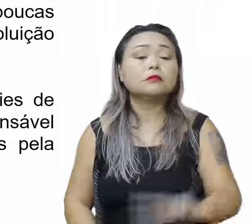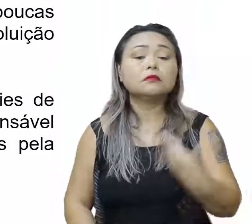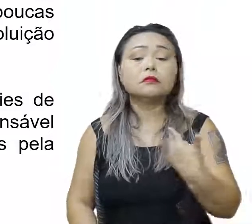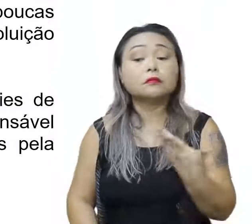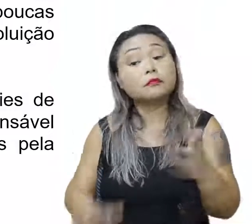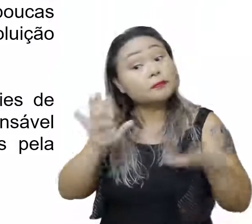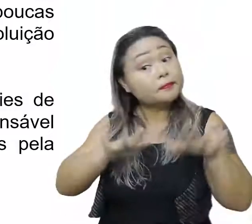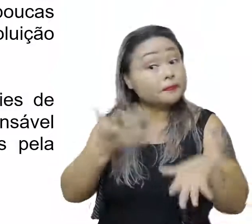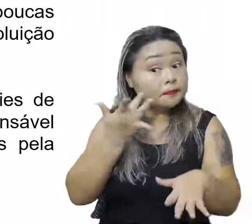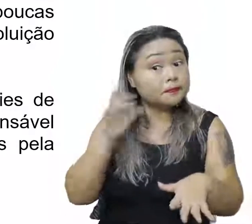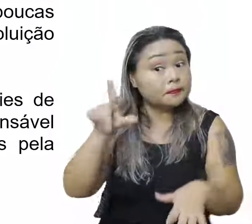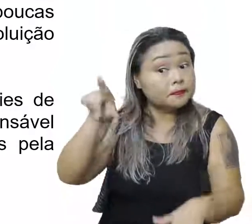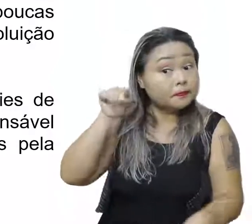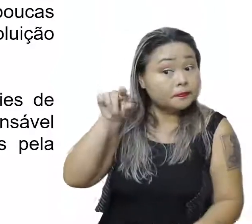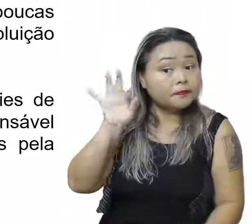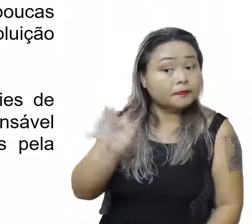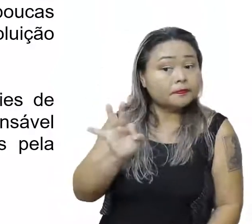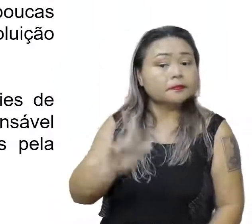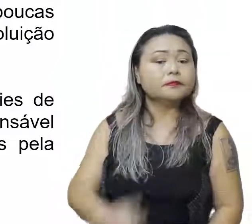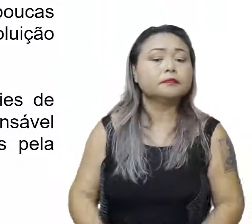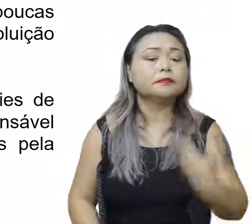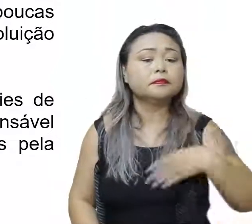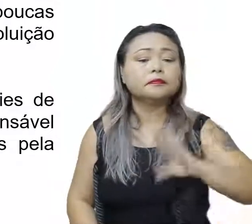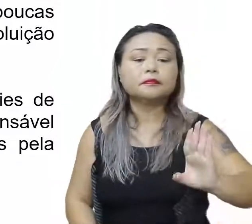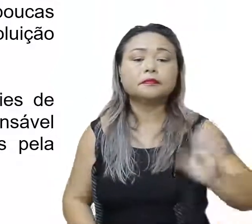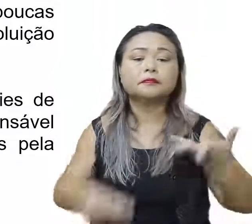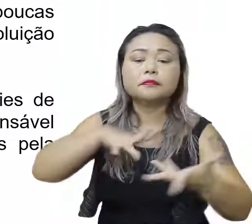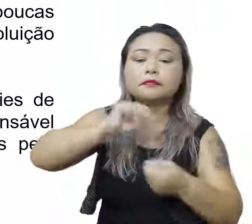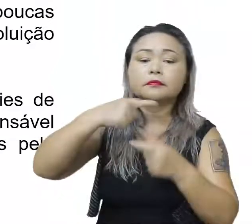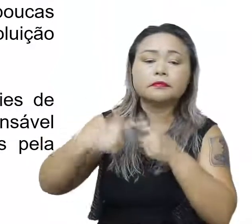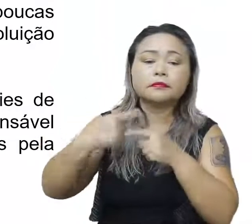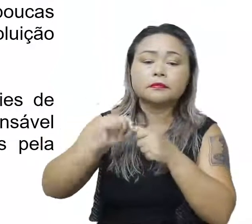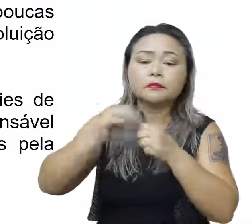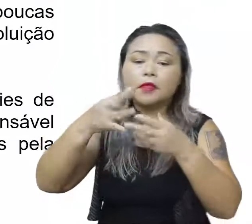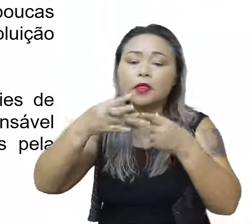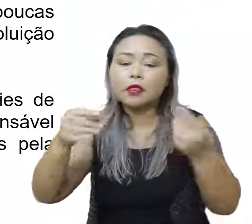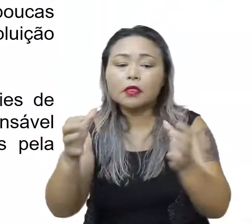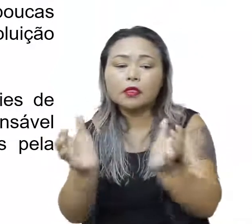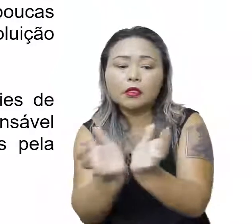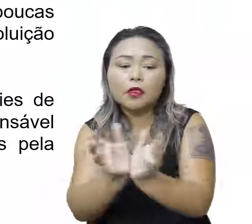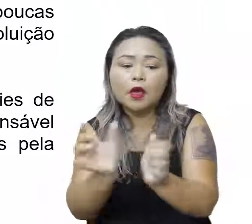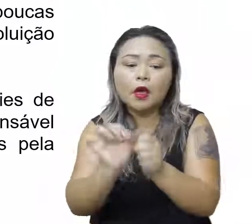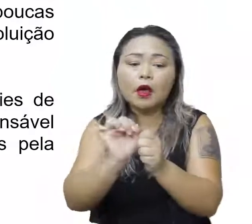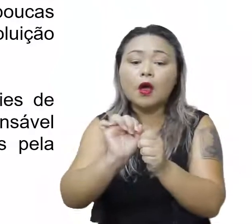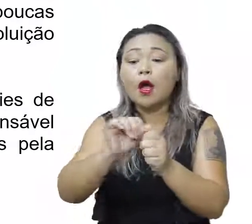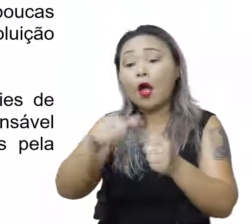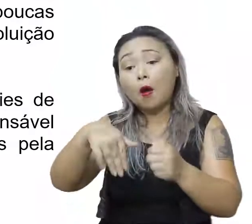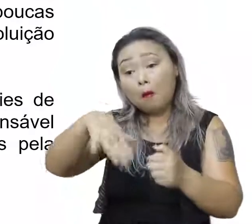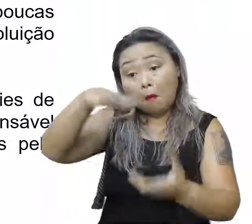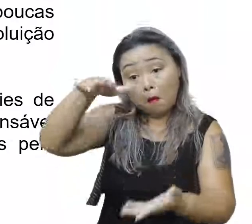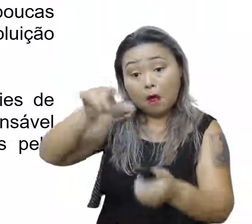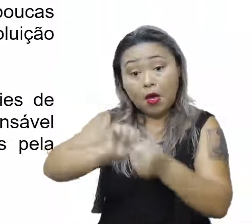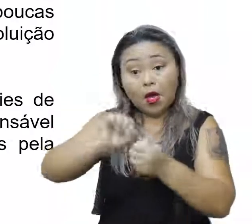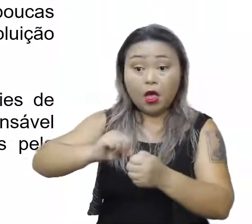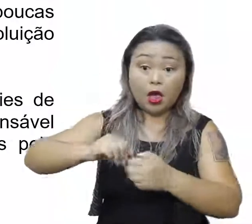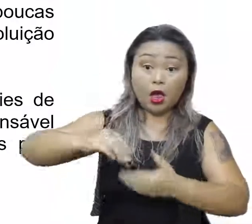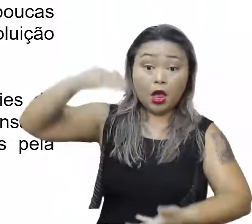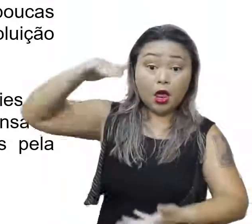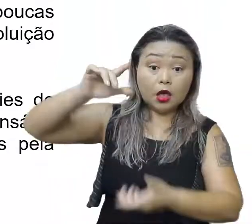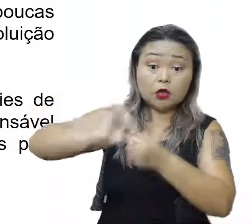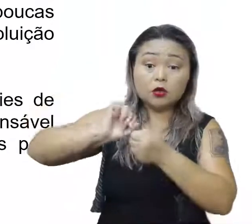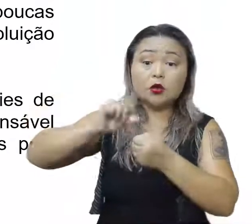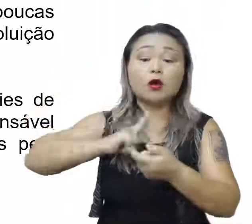Quem sabe pode ser a correta, né? B, mundial, porque o desaparecimento das espécies de animais de porte médio e grande pode ser